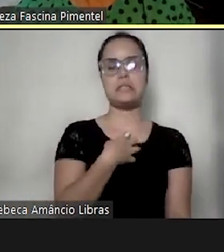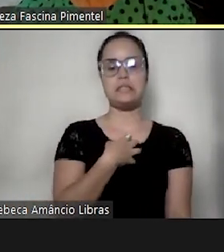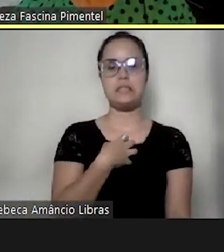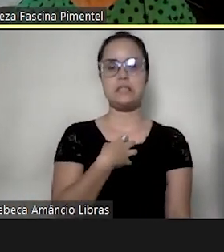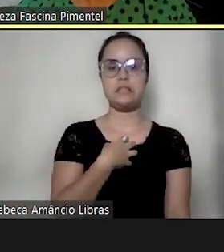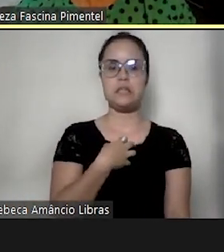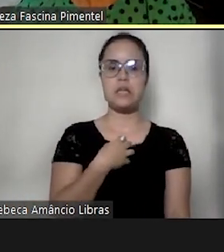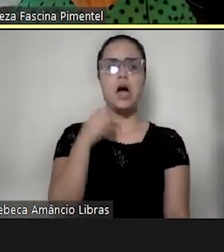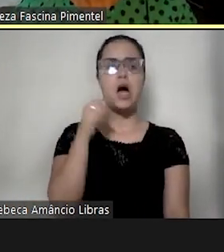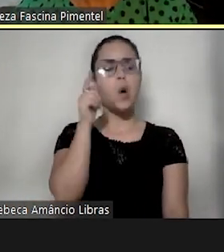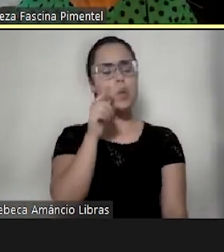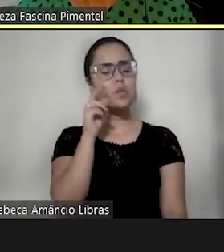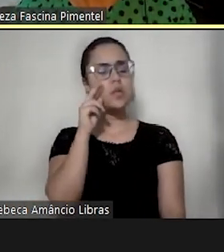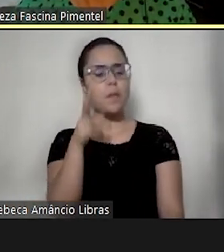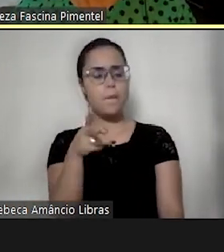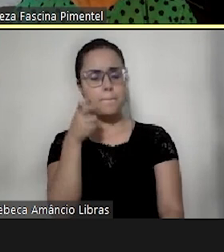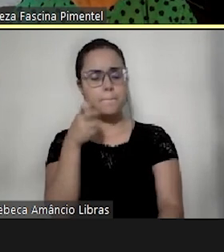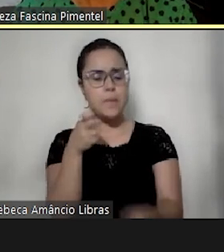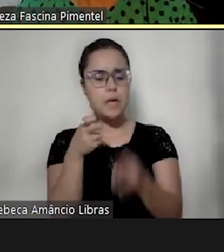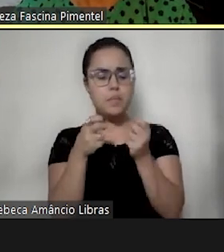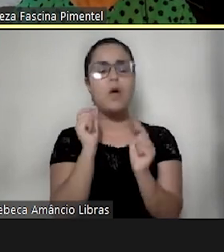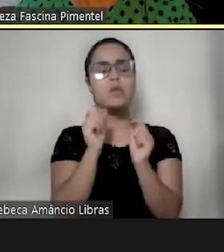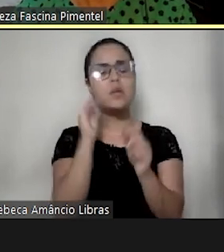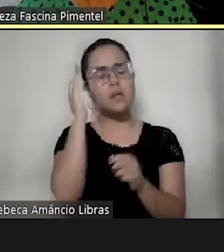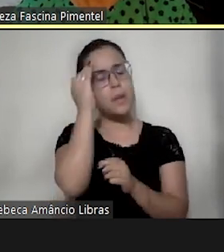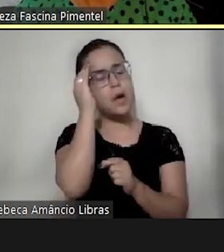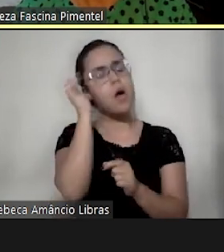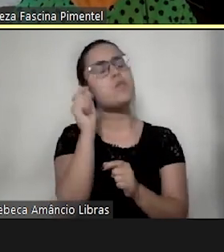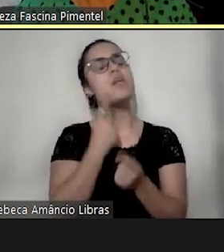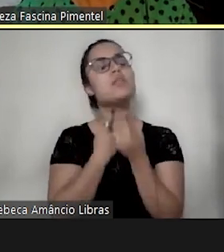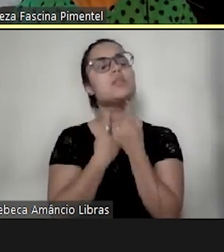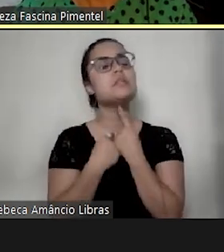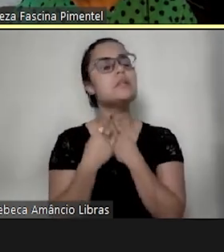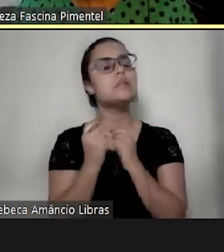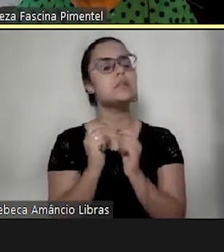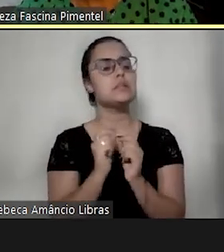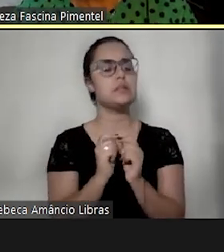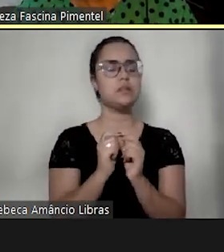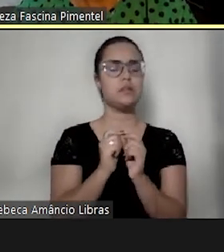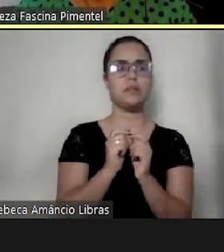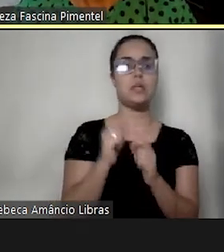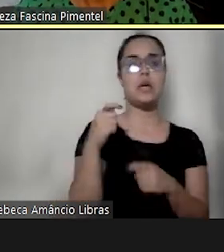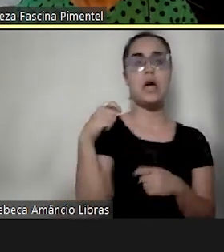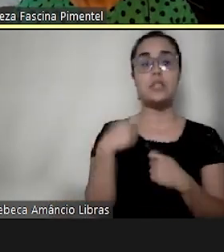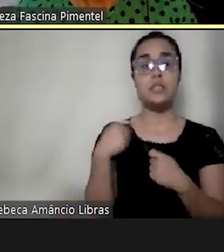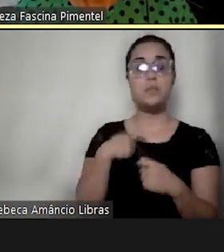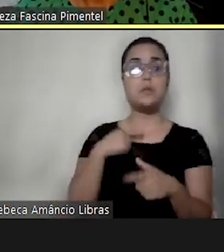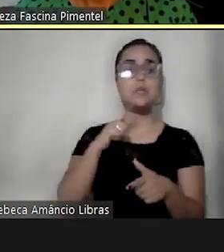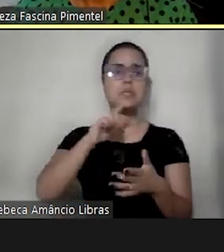perceber o que ele pensa, o que ele deseja? Às vezes a gente tem que traduzir,